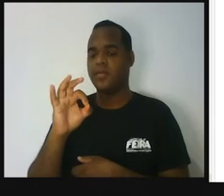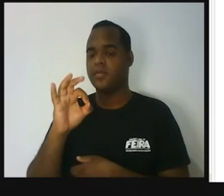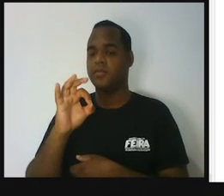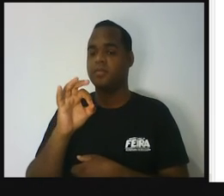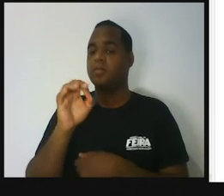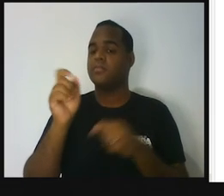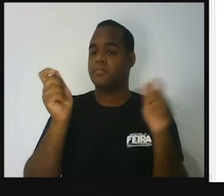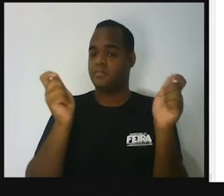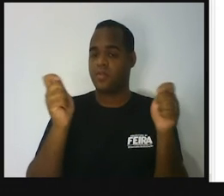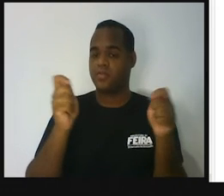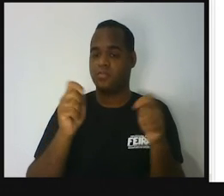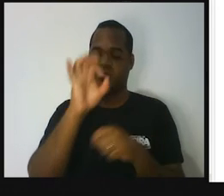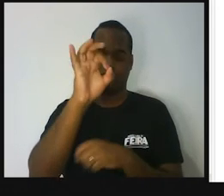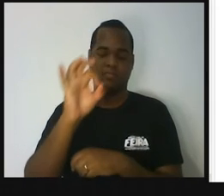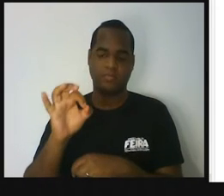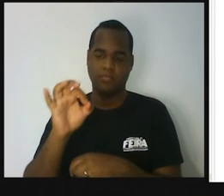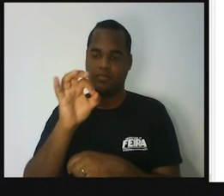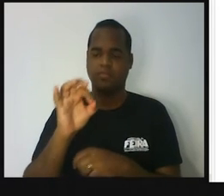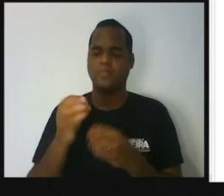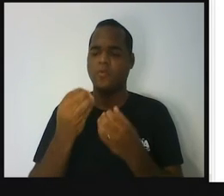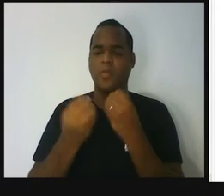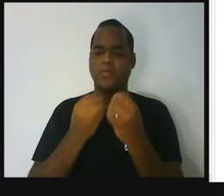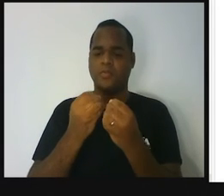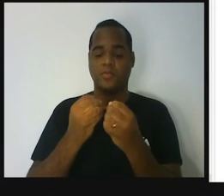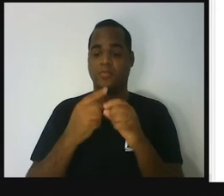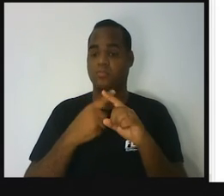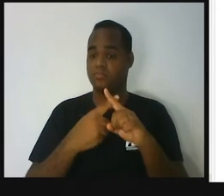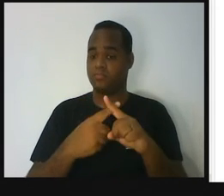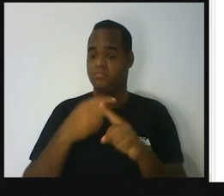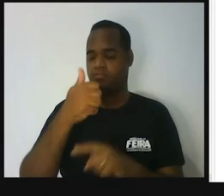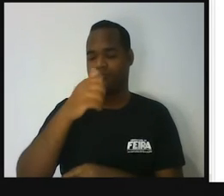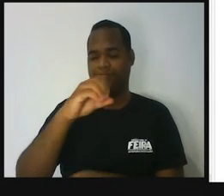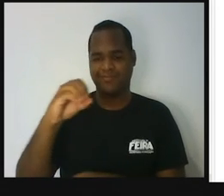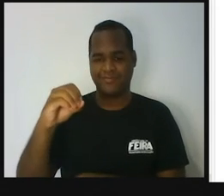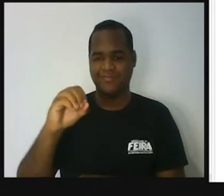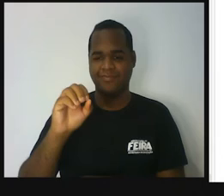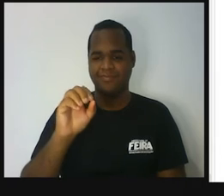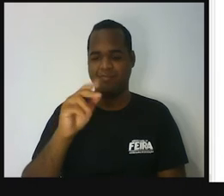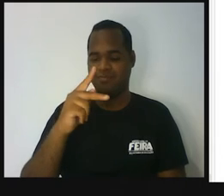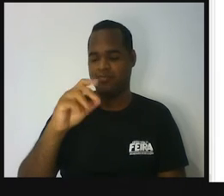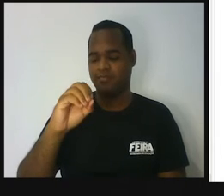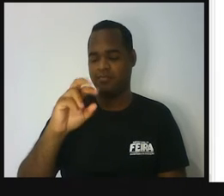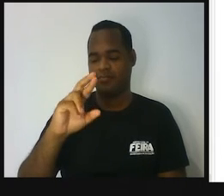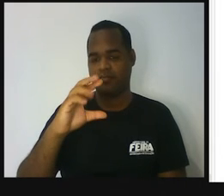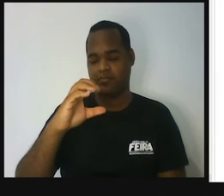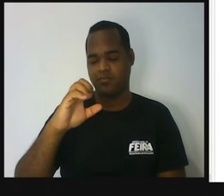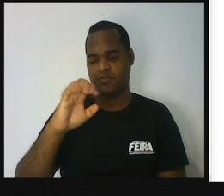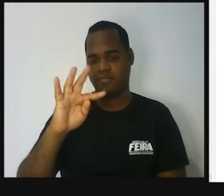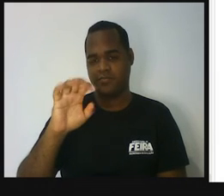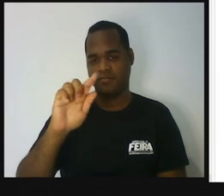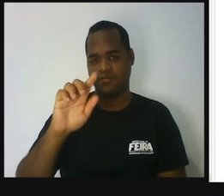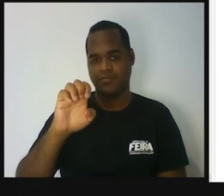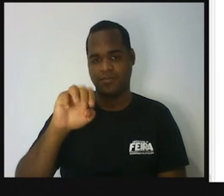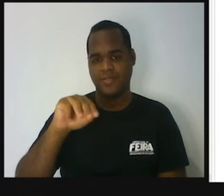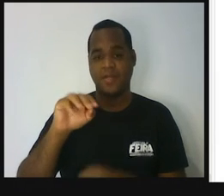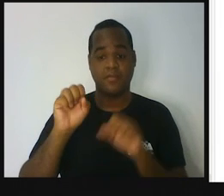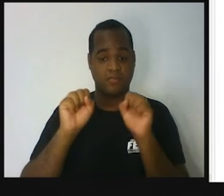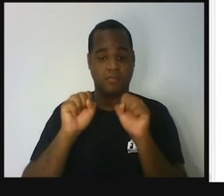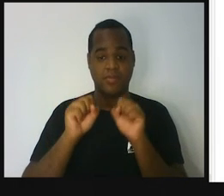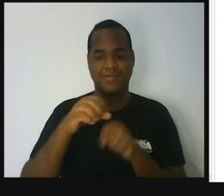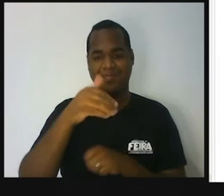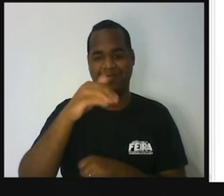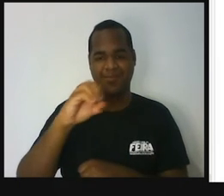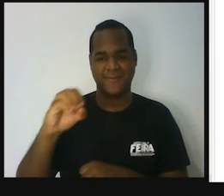multiplicar por 100. Porcentagem por 100. Certo? Fazendo essa continha também na calculadora,